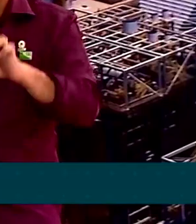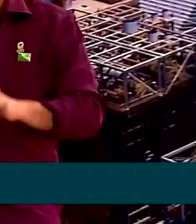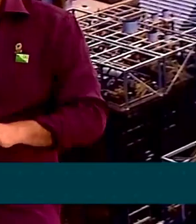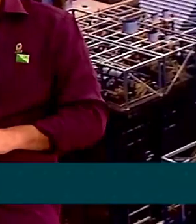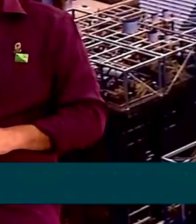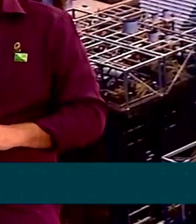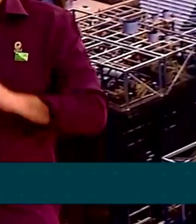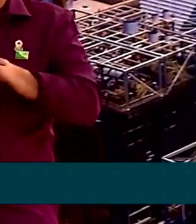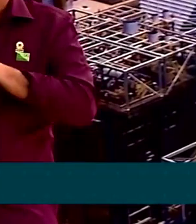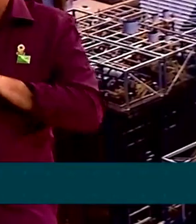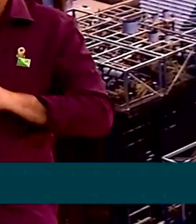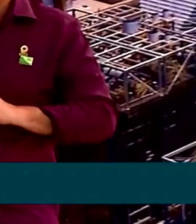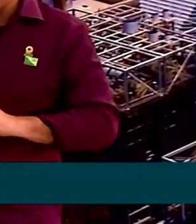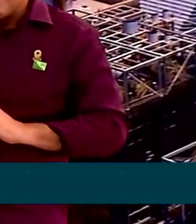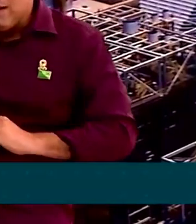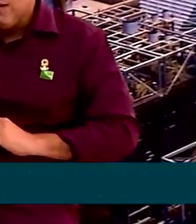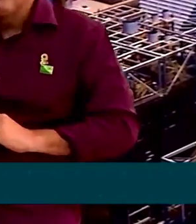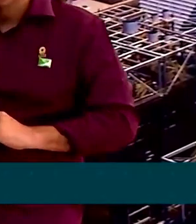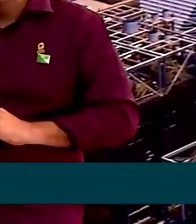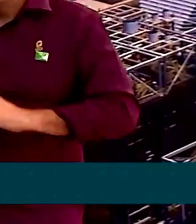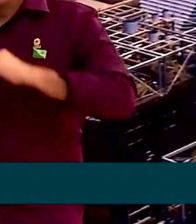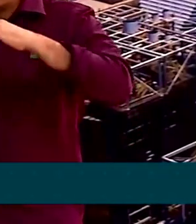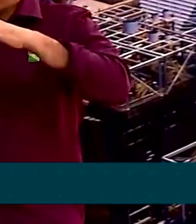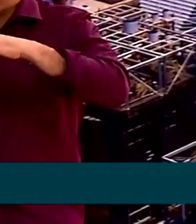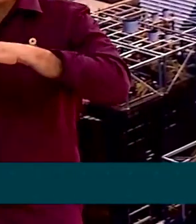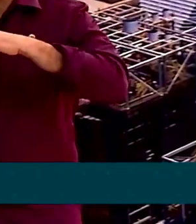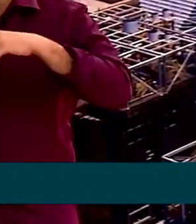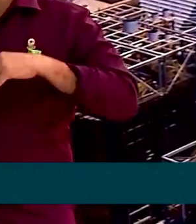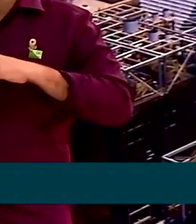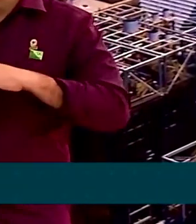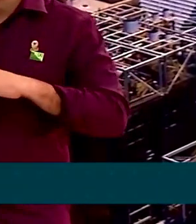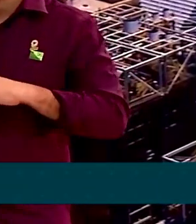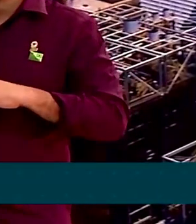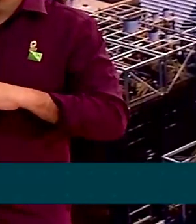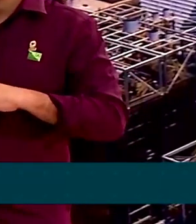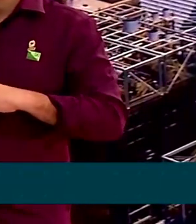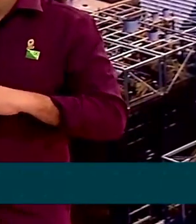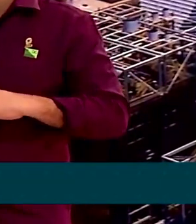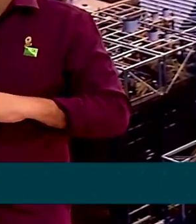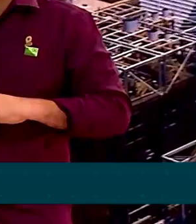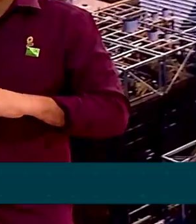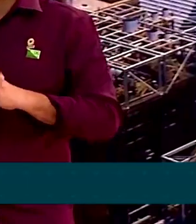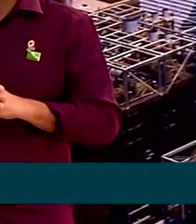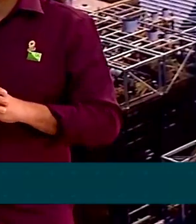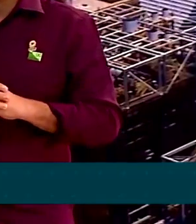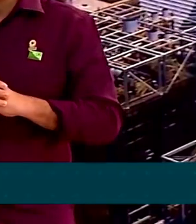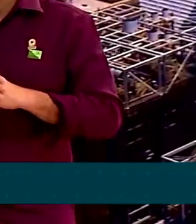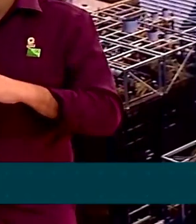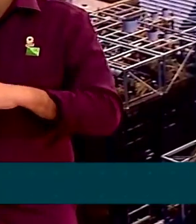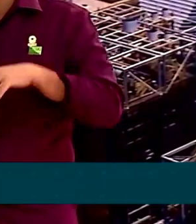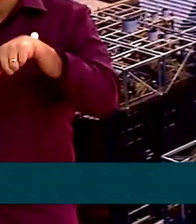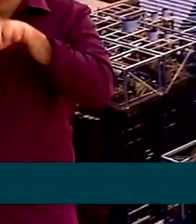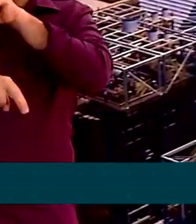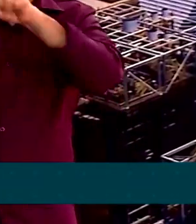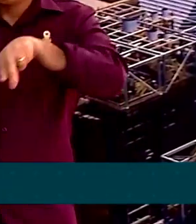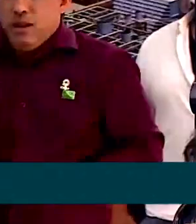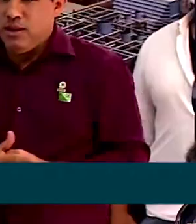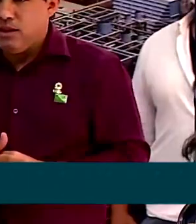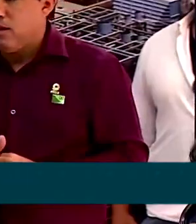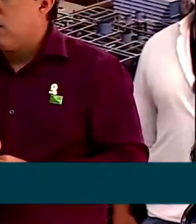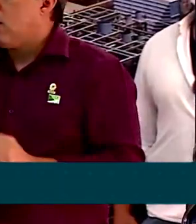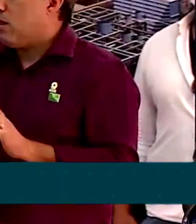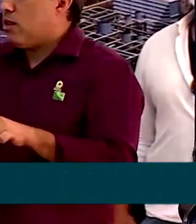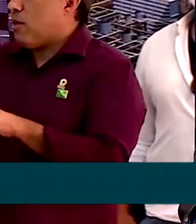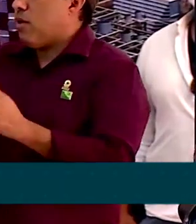natural em Sergipe já ultrapassam a casa dos 5 bilhões de reais, gerando emprego e renda como vimos.